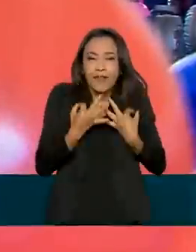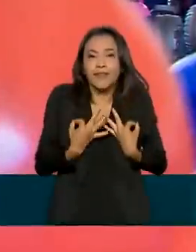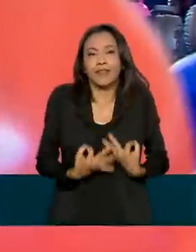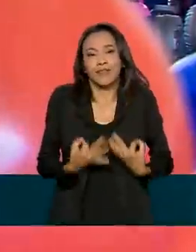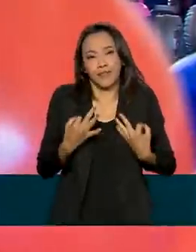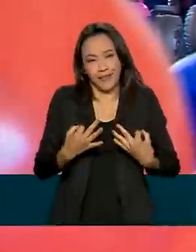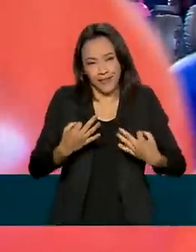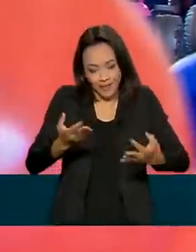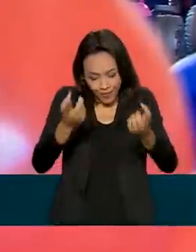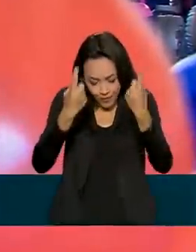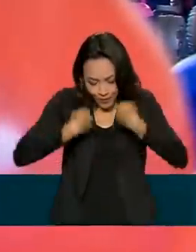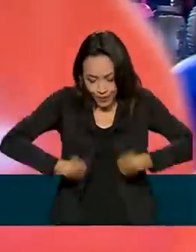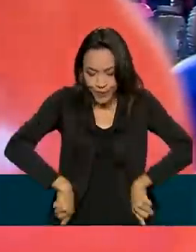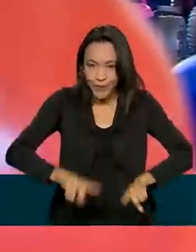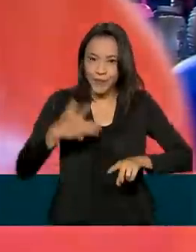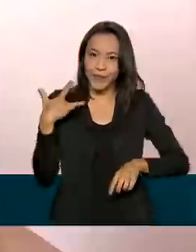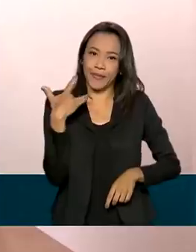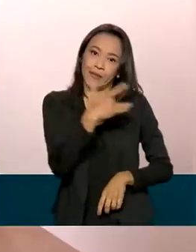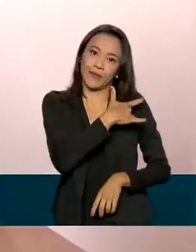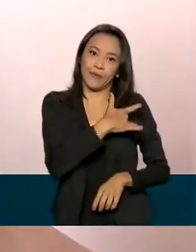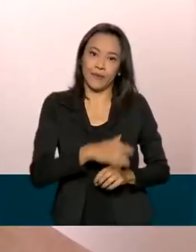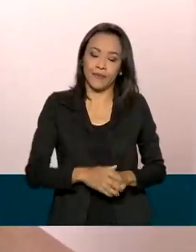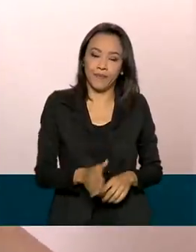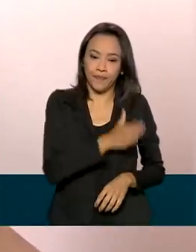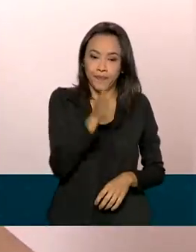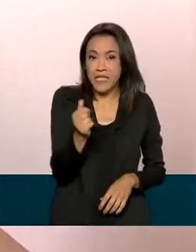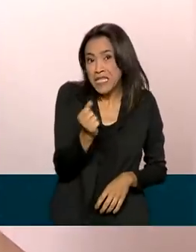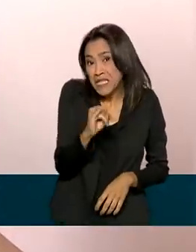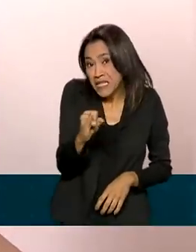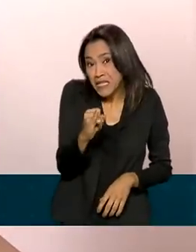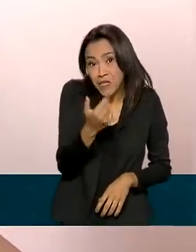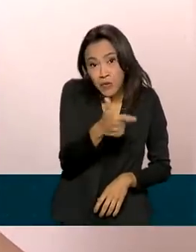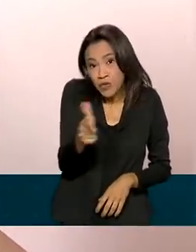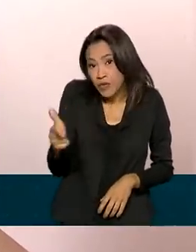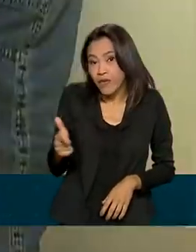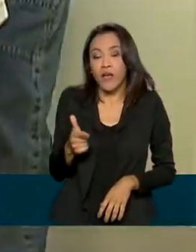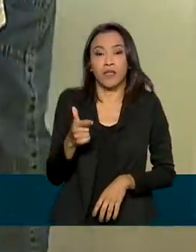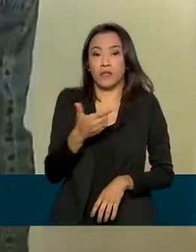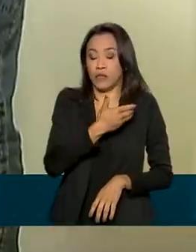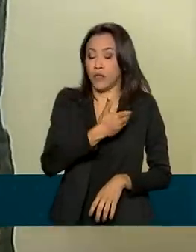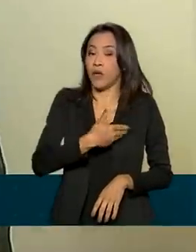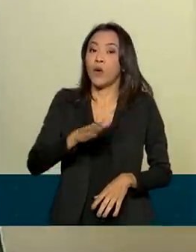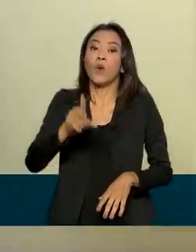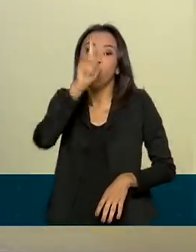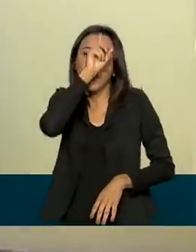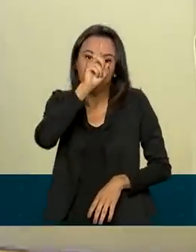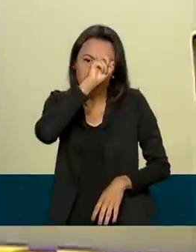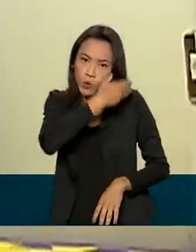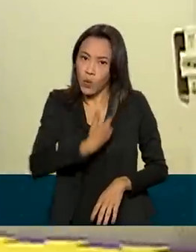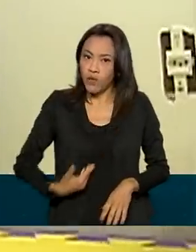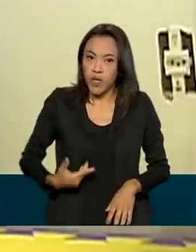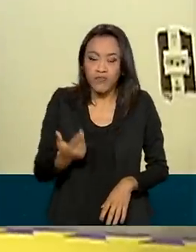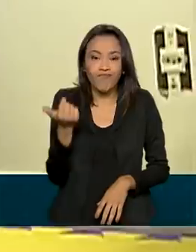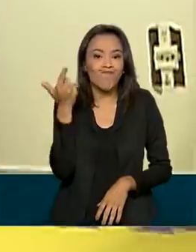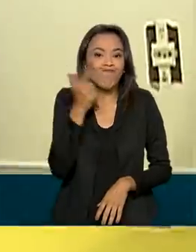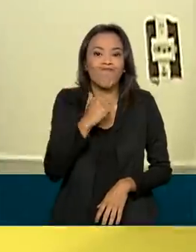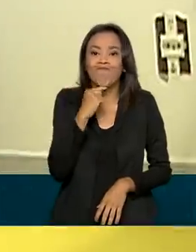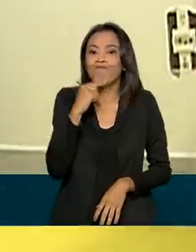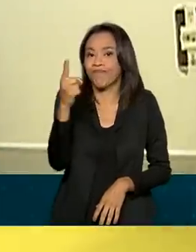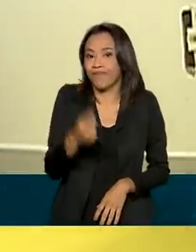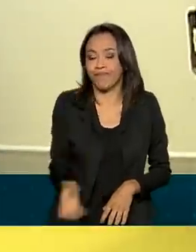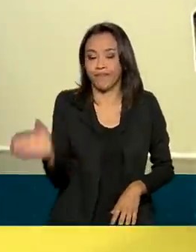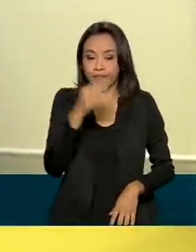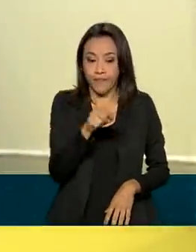integral à saúde. Se não fosse pelo SUS, não iria conseguir, né? Em Brasília, o Crisdá, um centro de